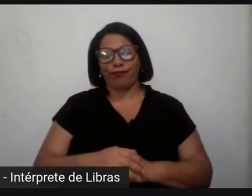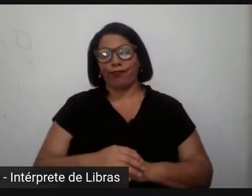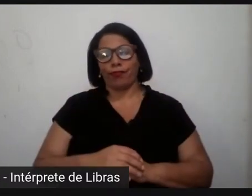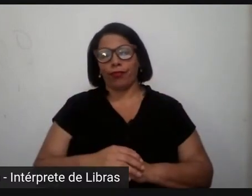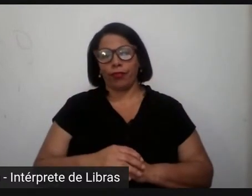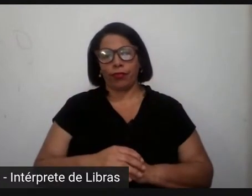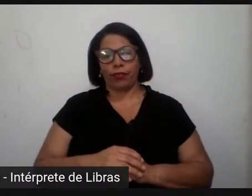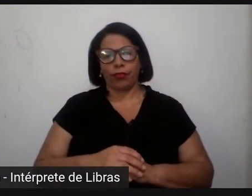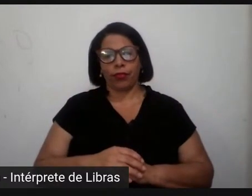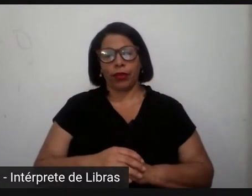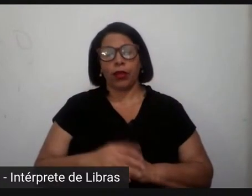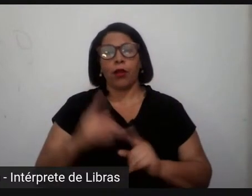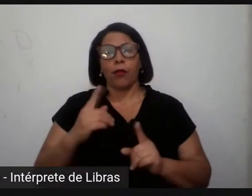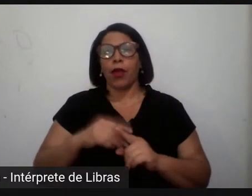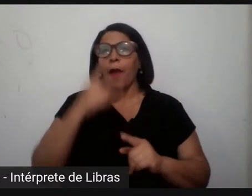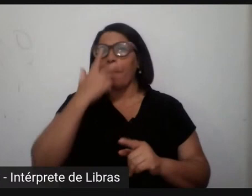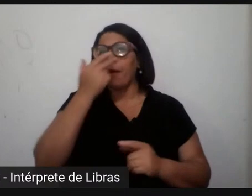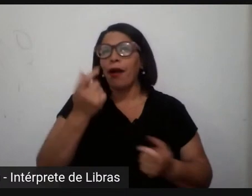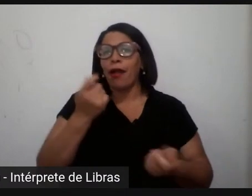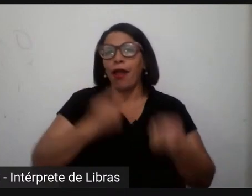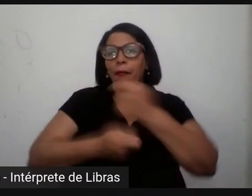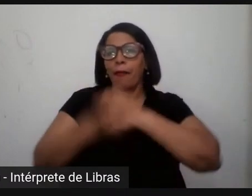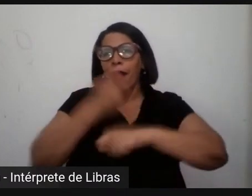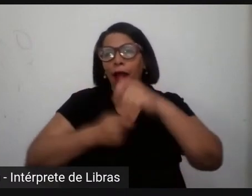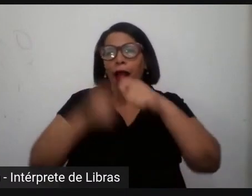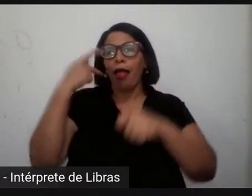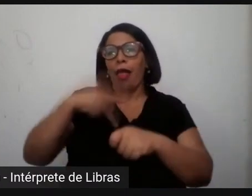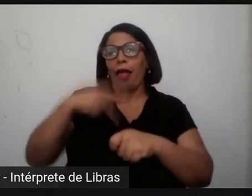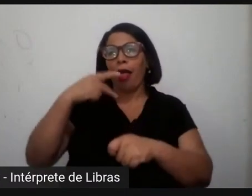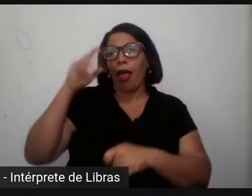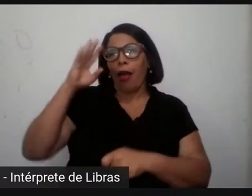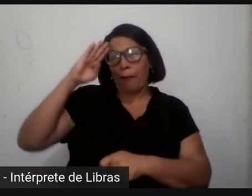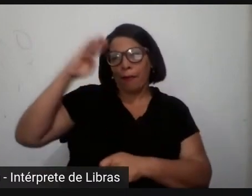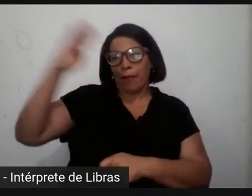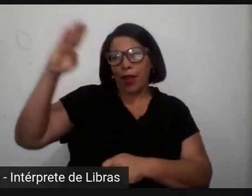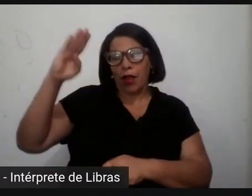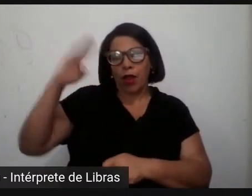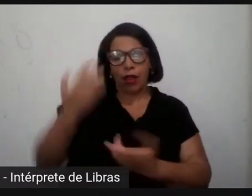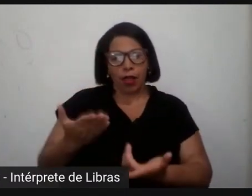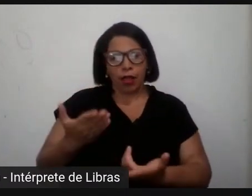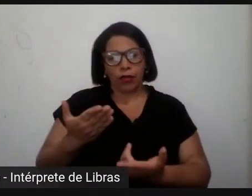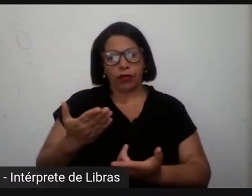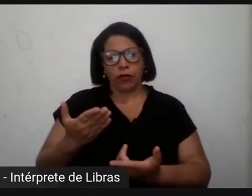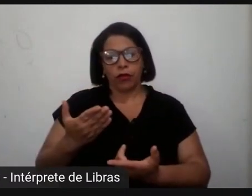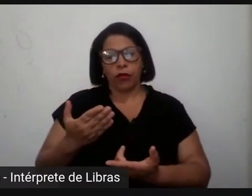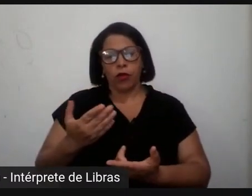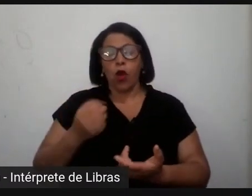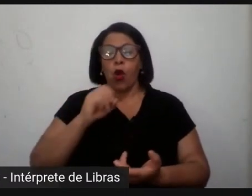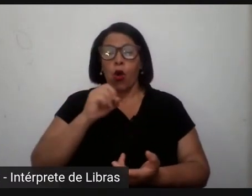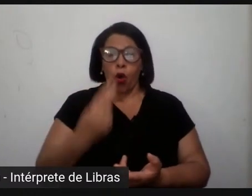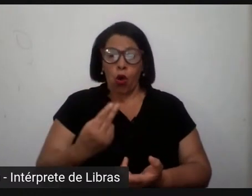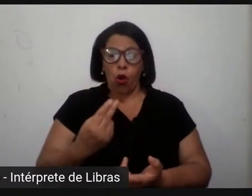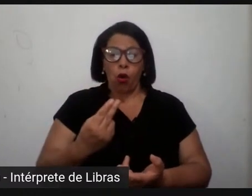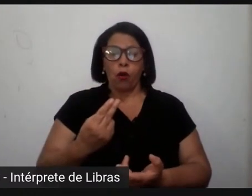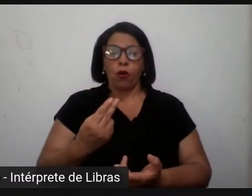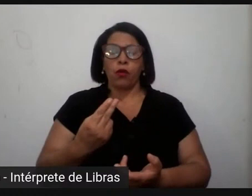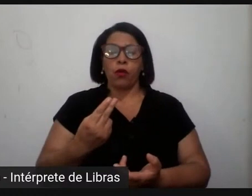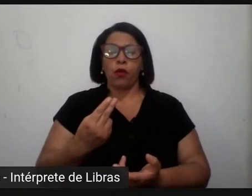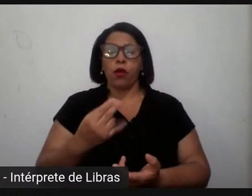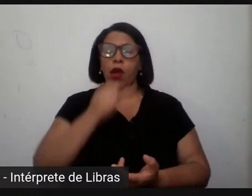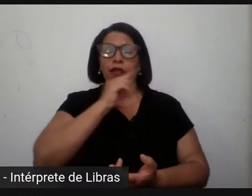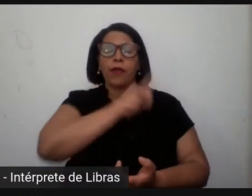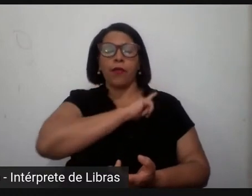dando ao mercado uma espécie de prioridade, ou colocando o Estado